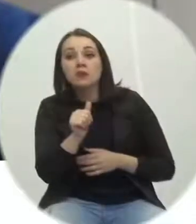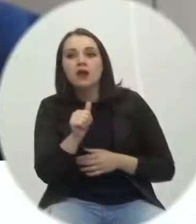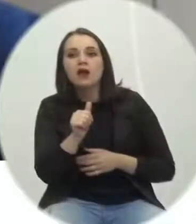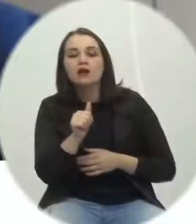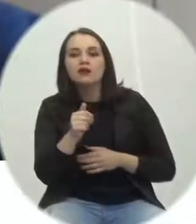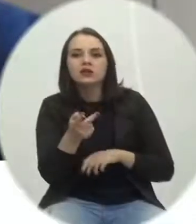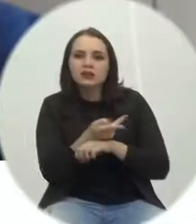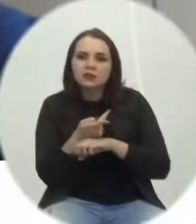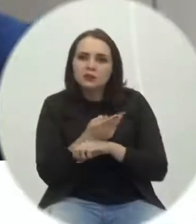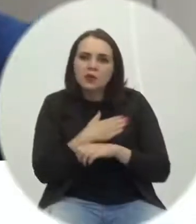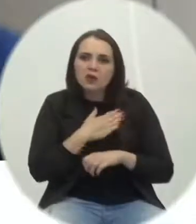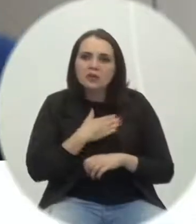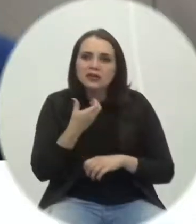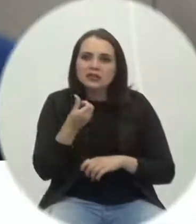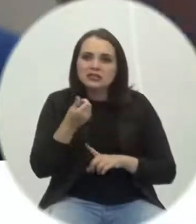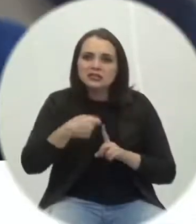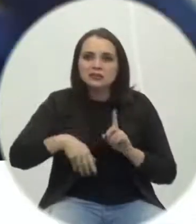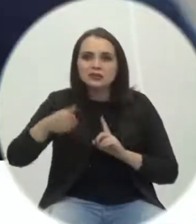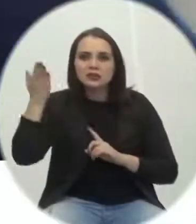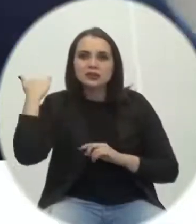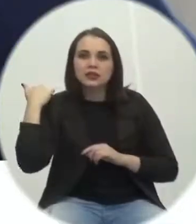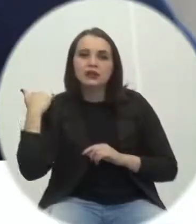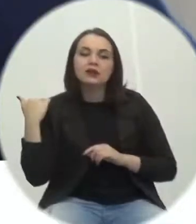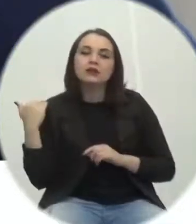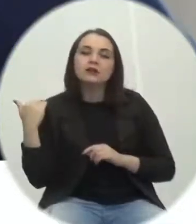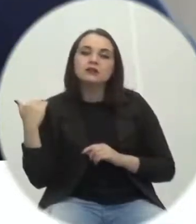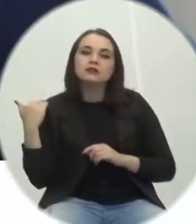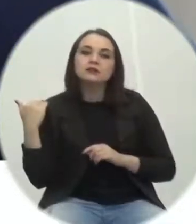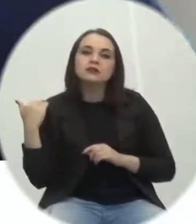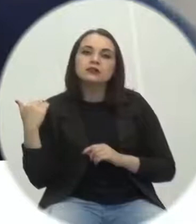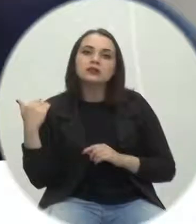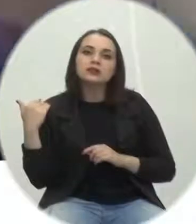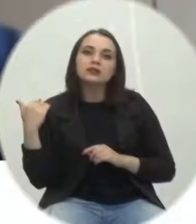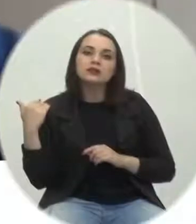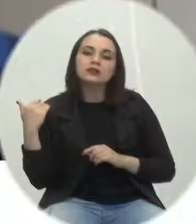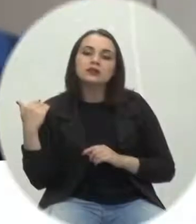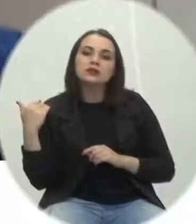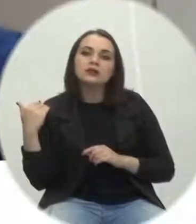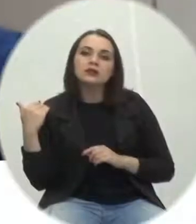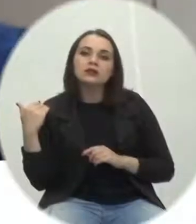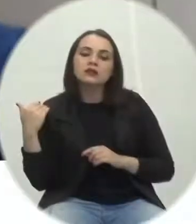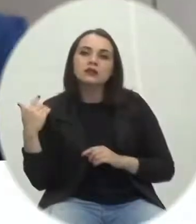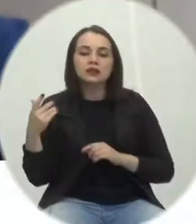procurou há 6 meses atrás. E quem